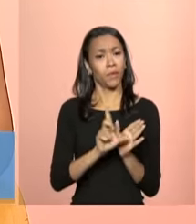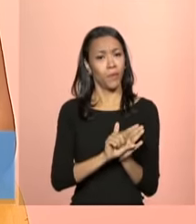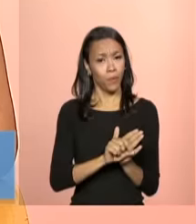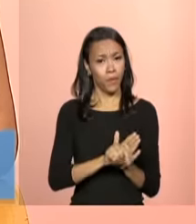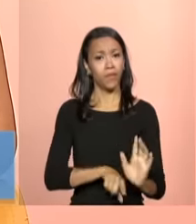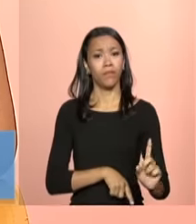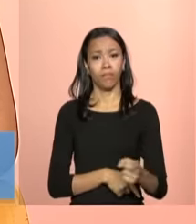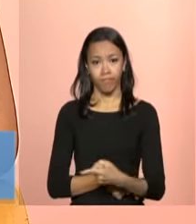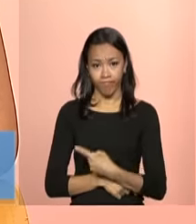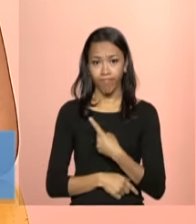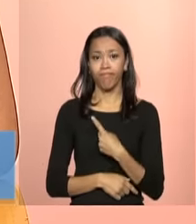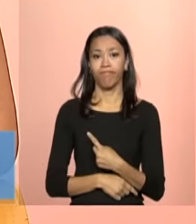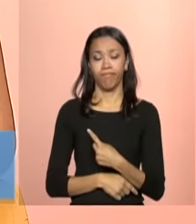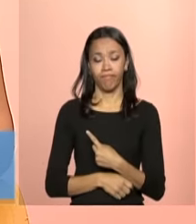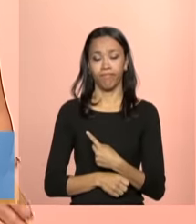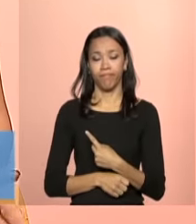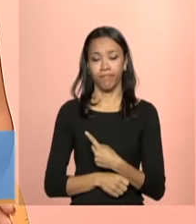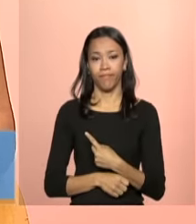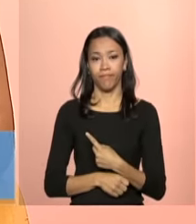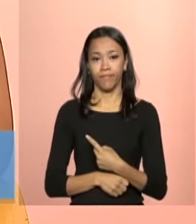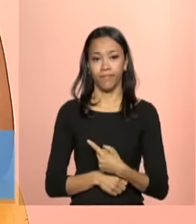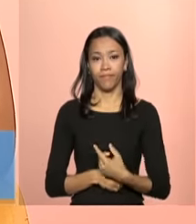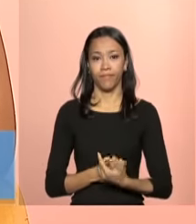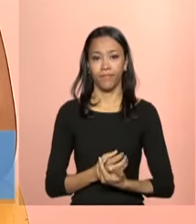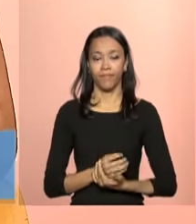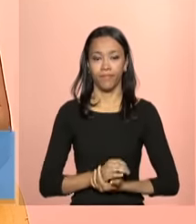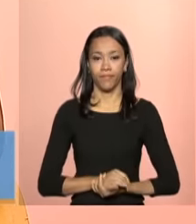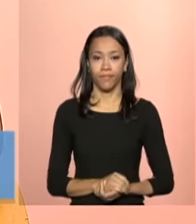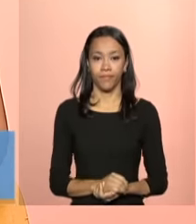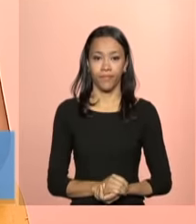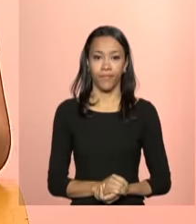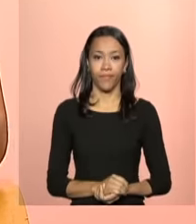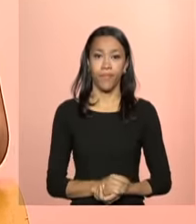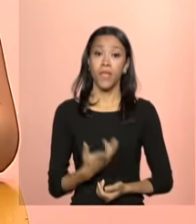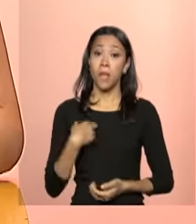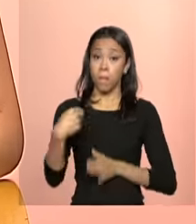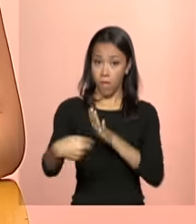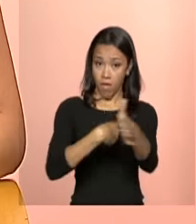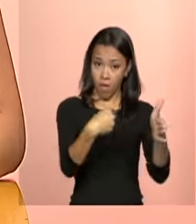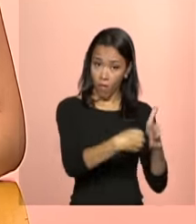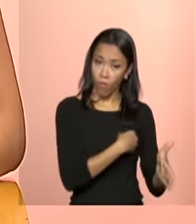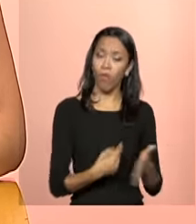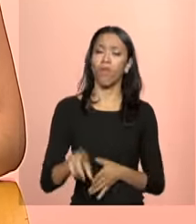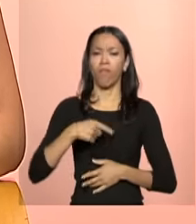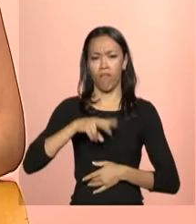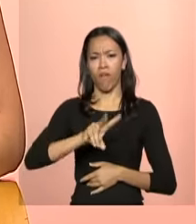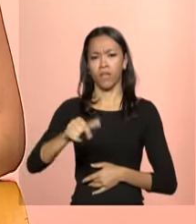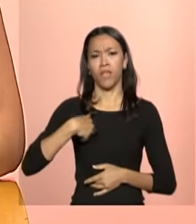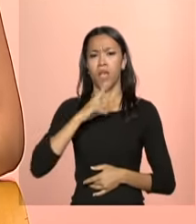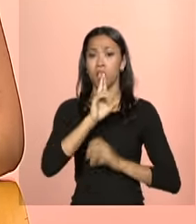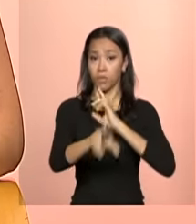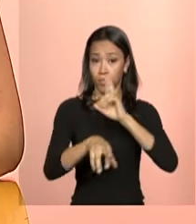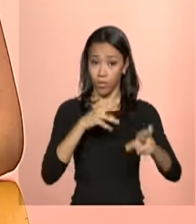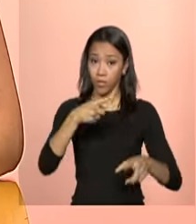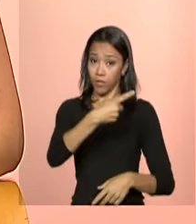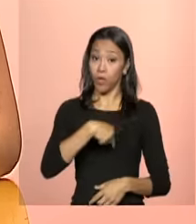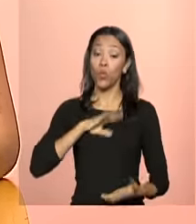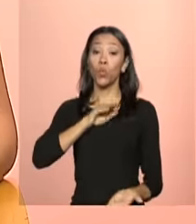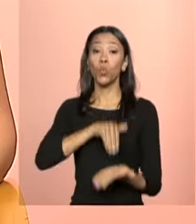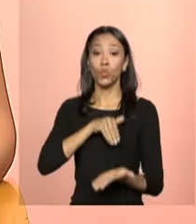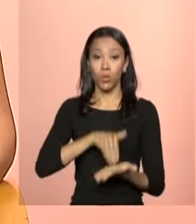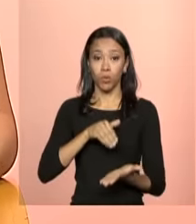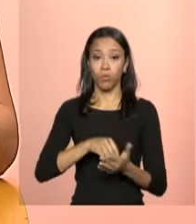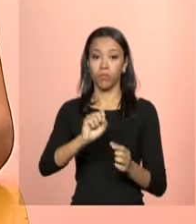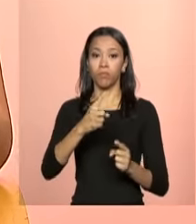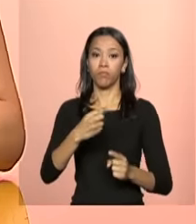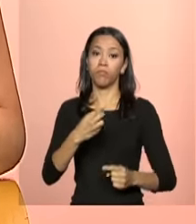arroba mds comunicação sem cedilha e tio. As perguntas serão respondidas por nossas convidadas no último bloco.